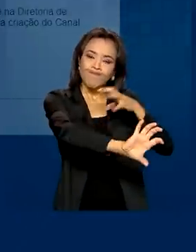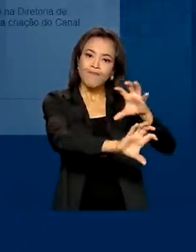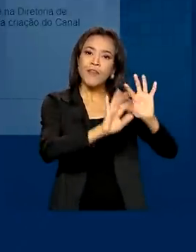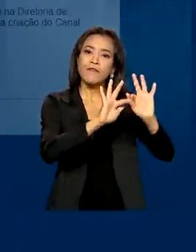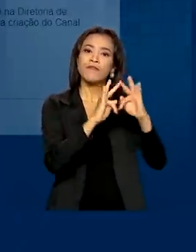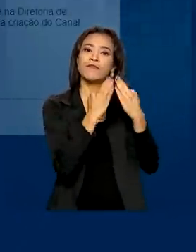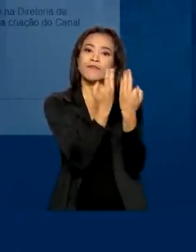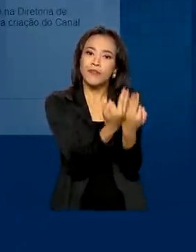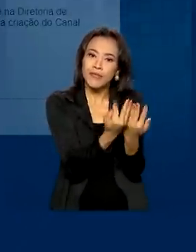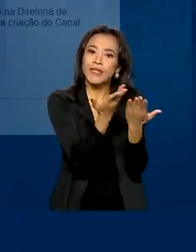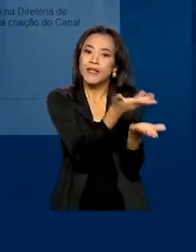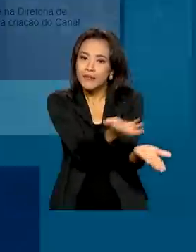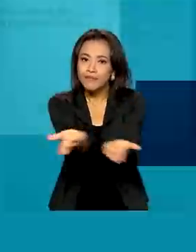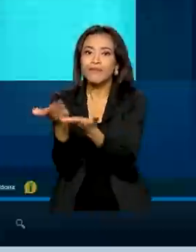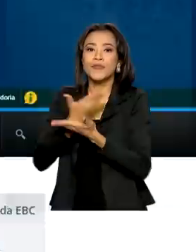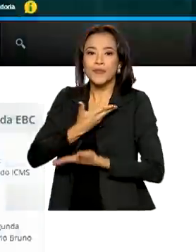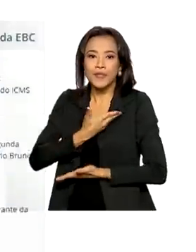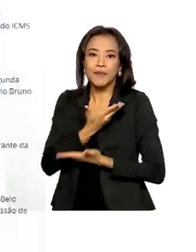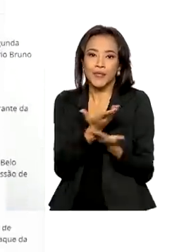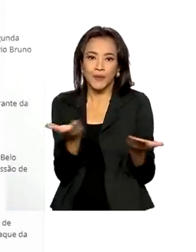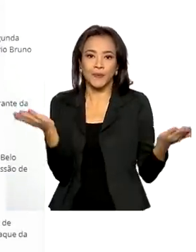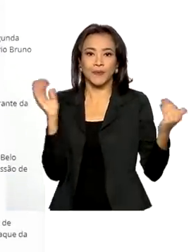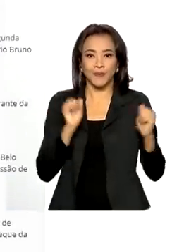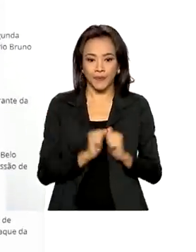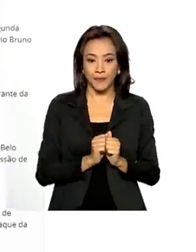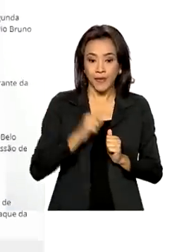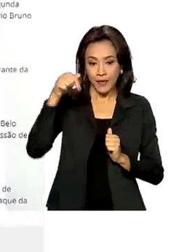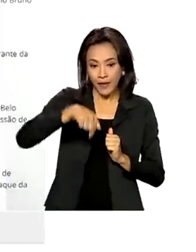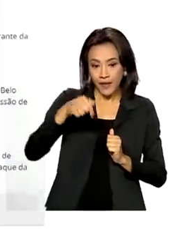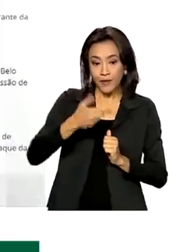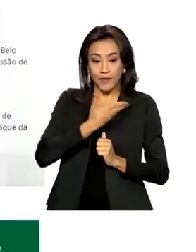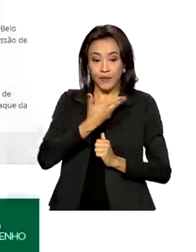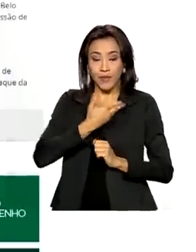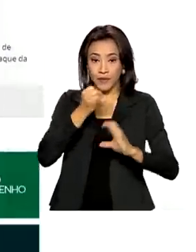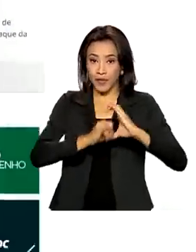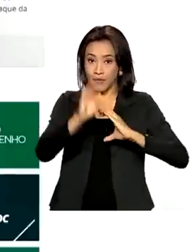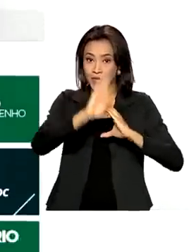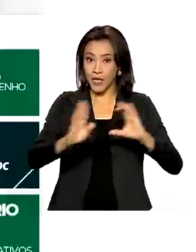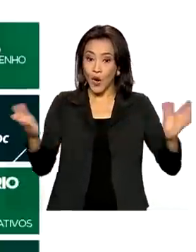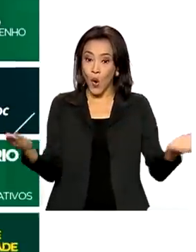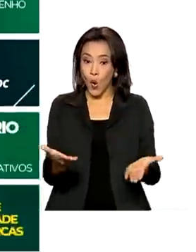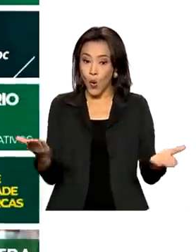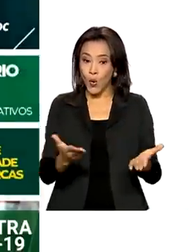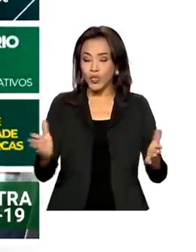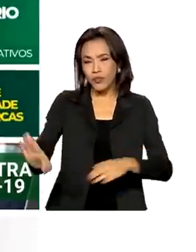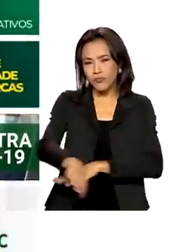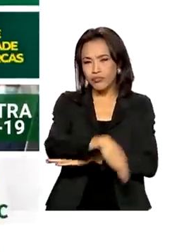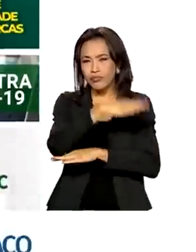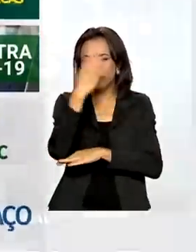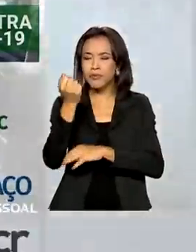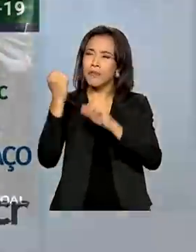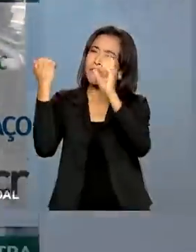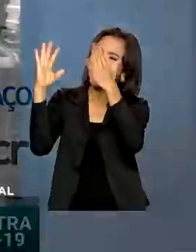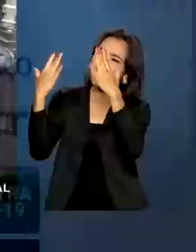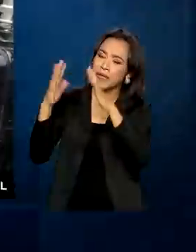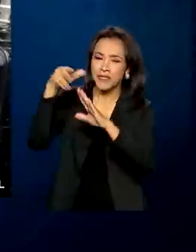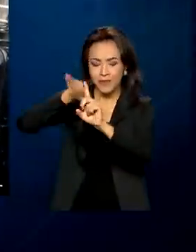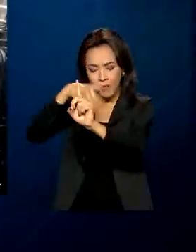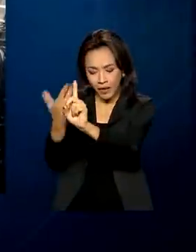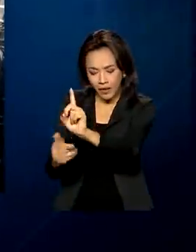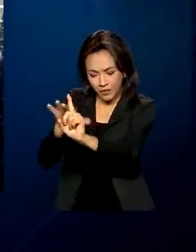amigos de Ricardo Carandina. E os colegas da EBC fizeram hoje, ao longo do dia, homenagens ao